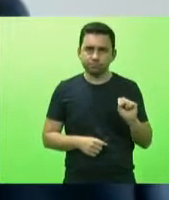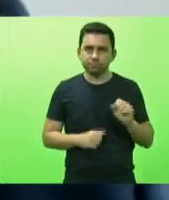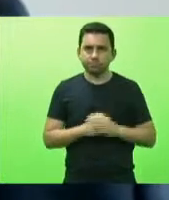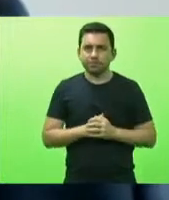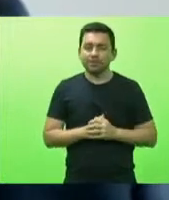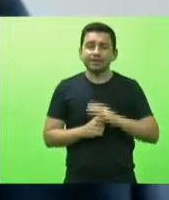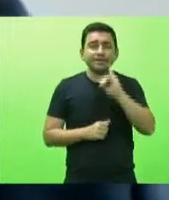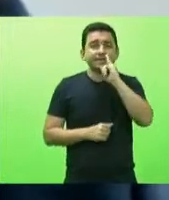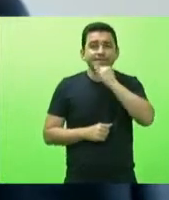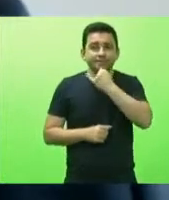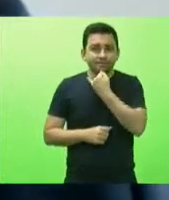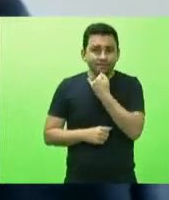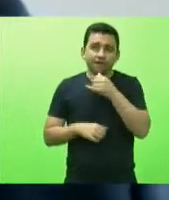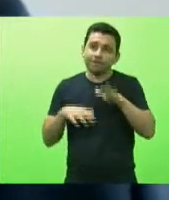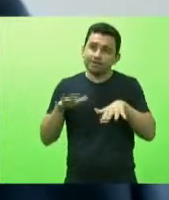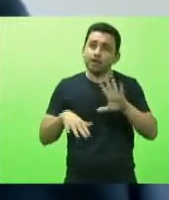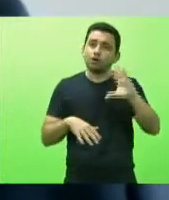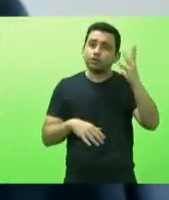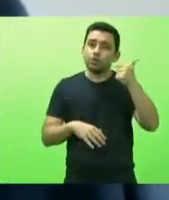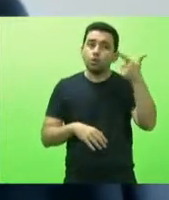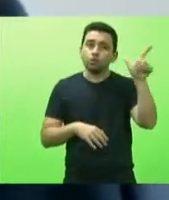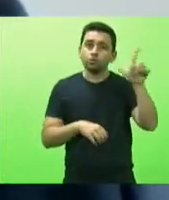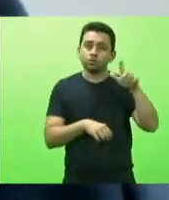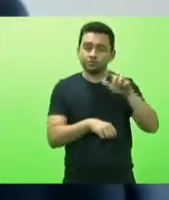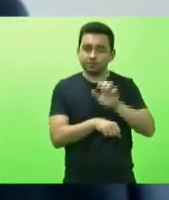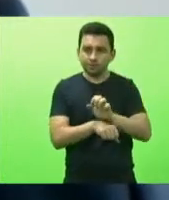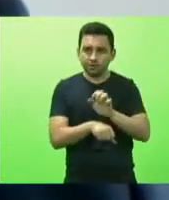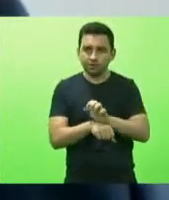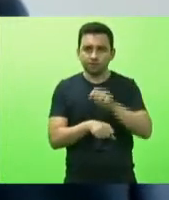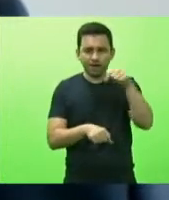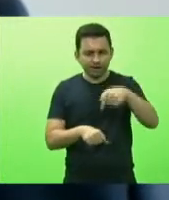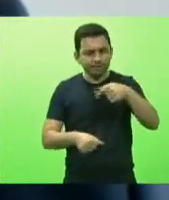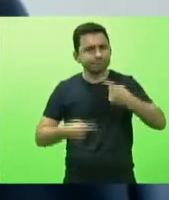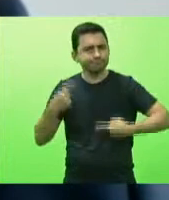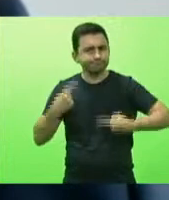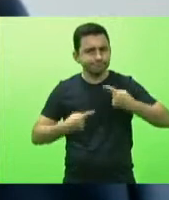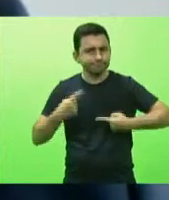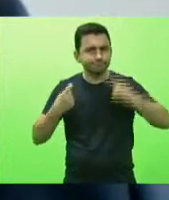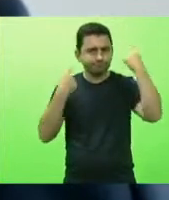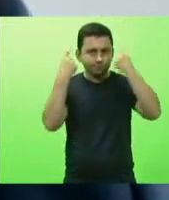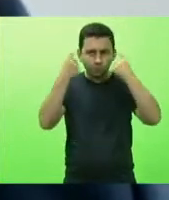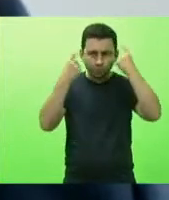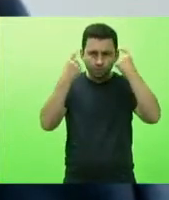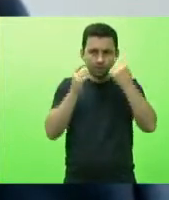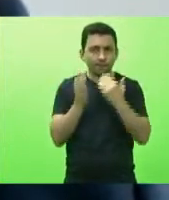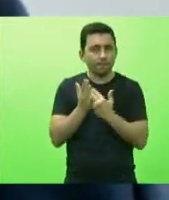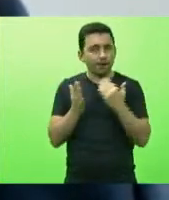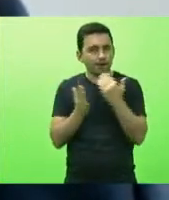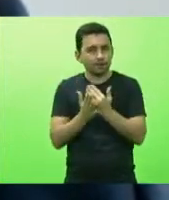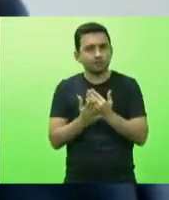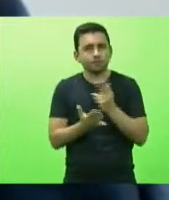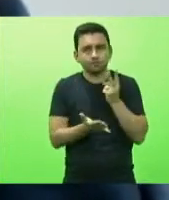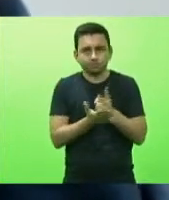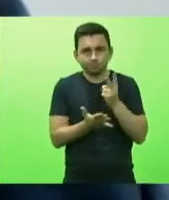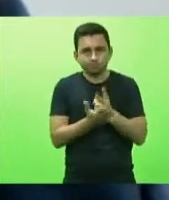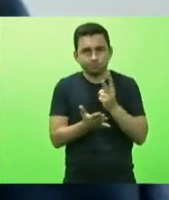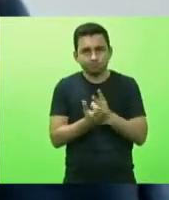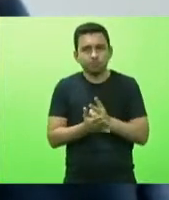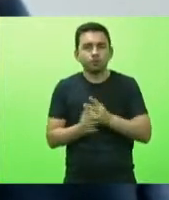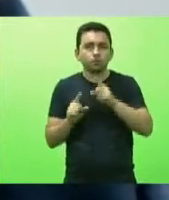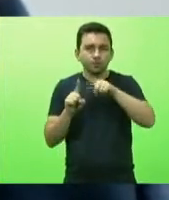infelizmente isso acontece em outros estados mas nós estamos discutindo e muito preocupados para mantermos esse nível